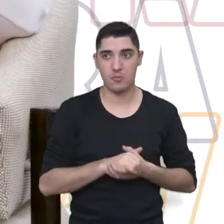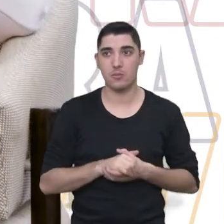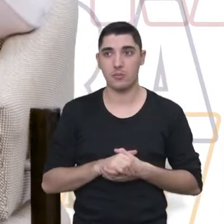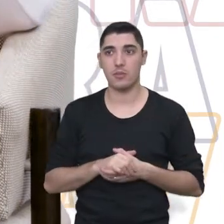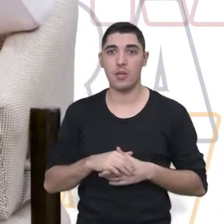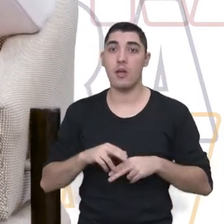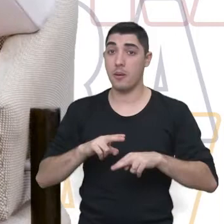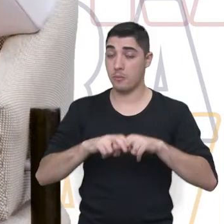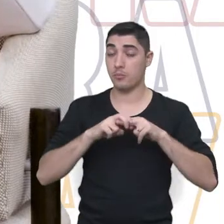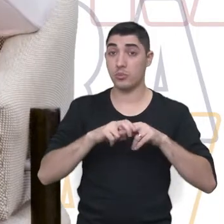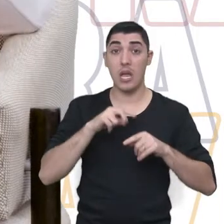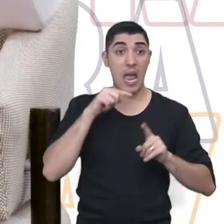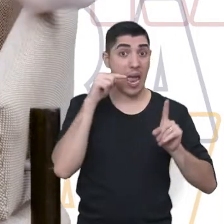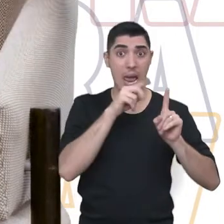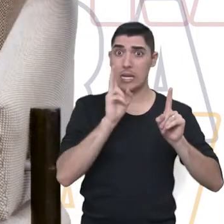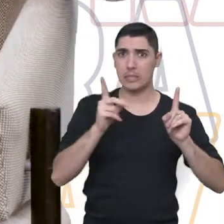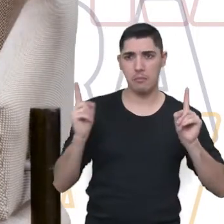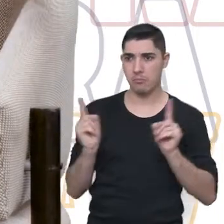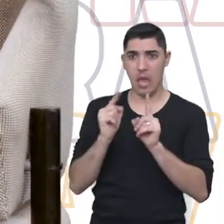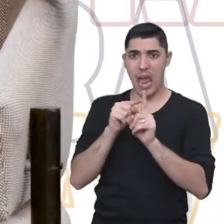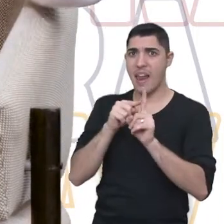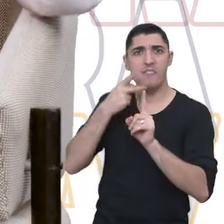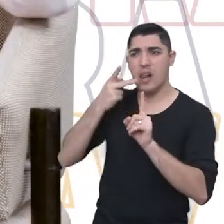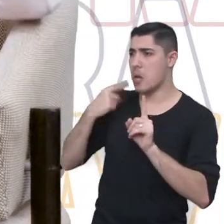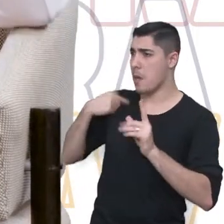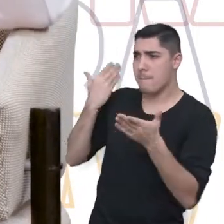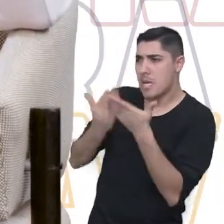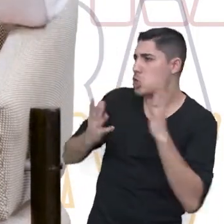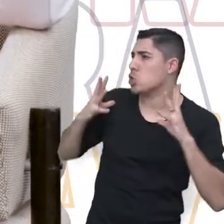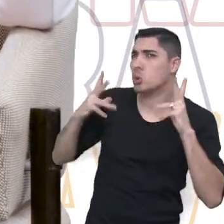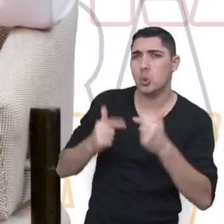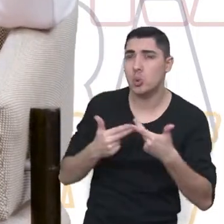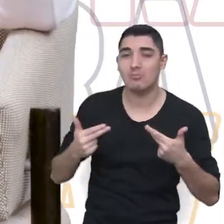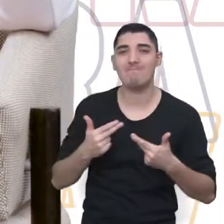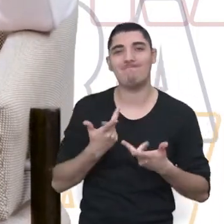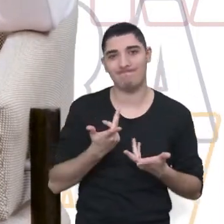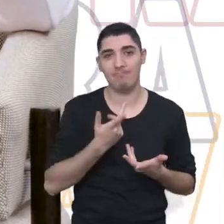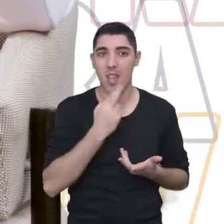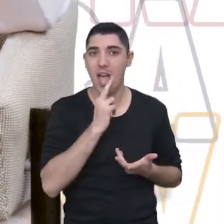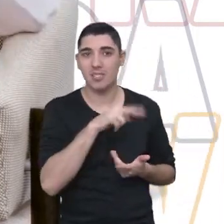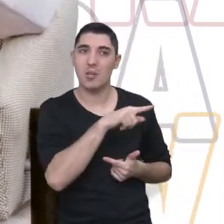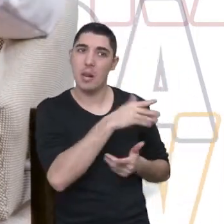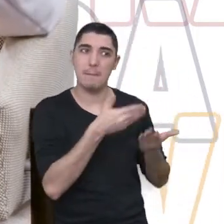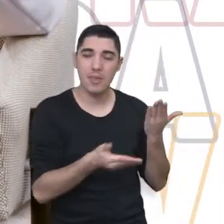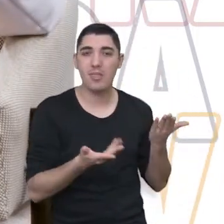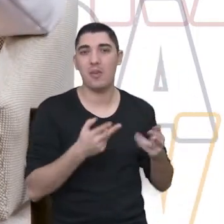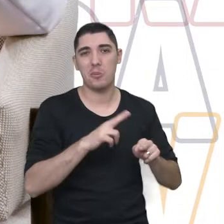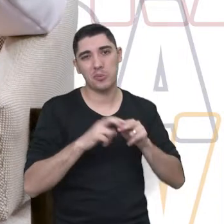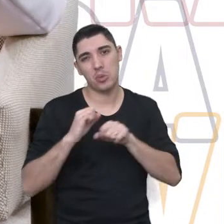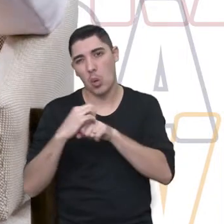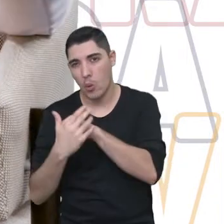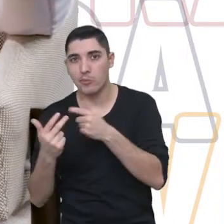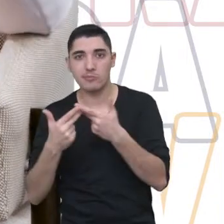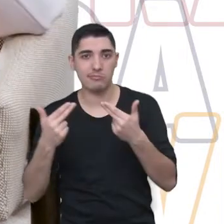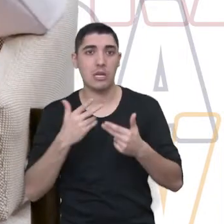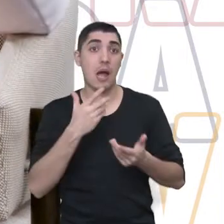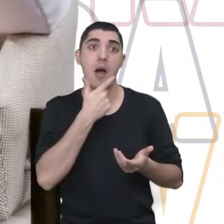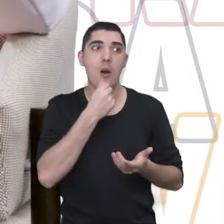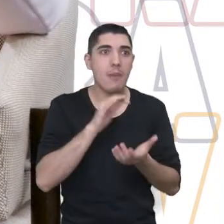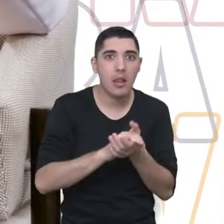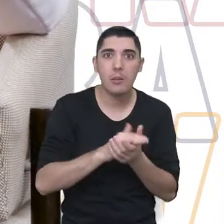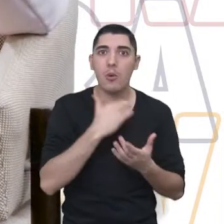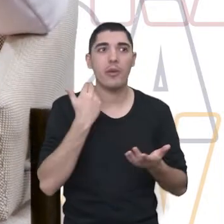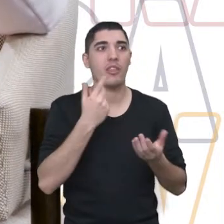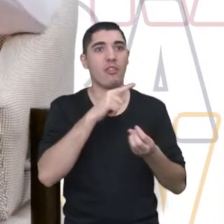ela ficou bem, mas foi bem, assim, chocante. Perdi tudo, tudo, assim, né? E realmente perdeu tudo, inclusive o lugar dela, porque como ela não tinha